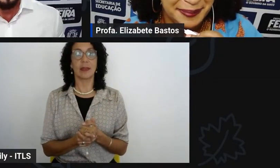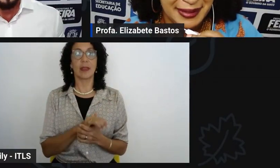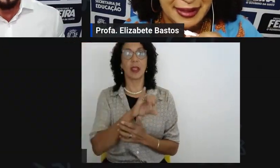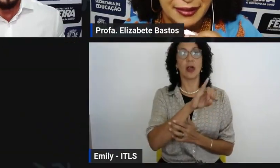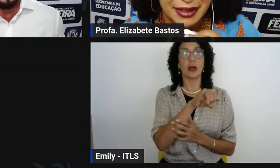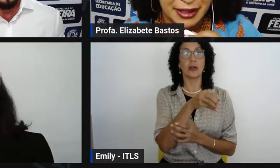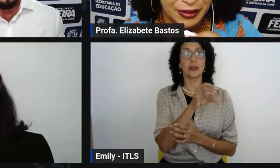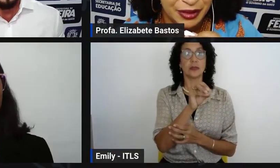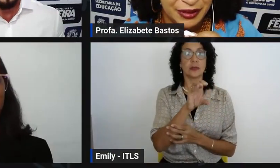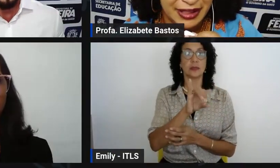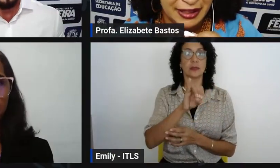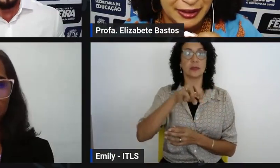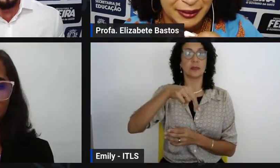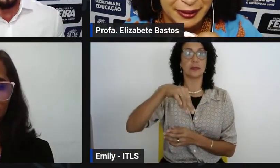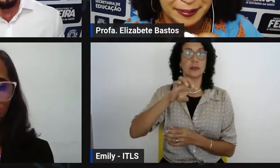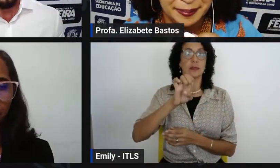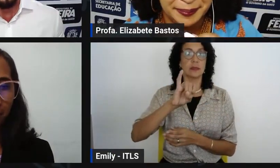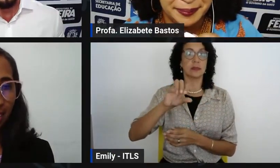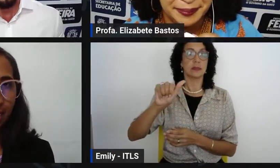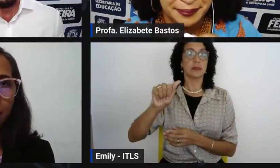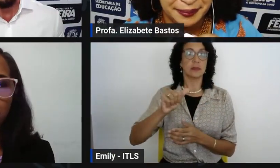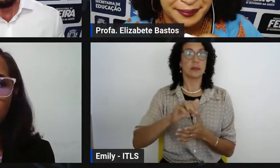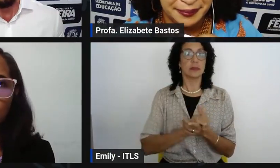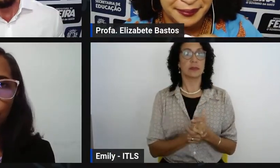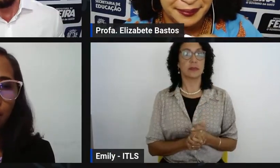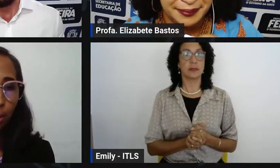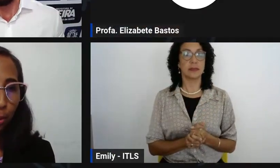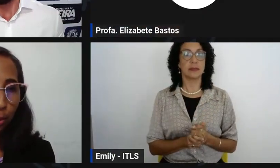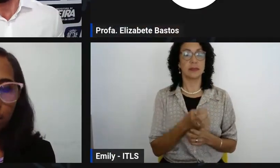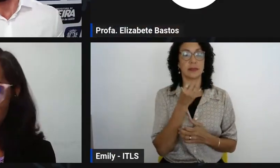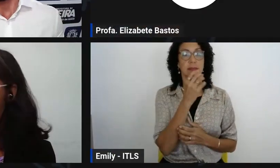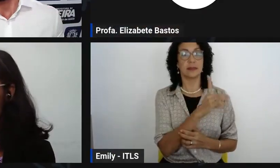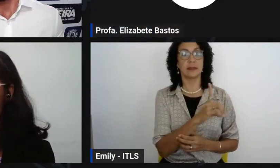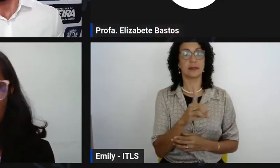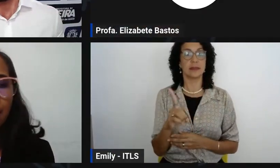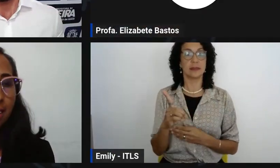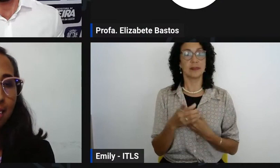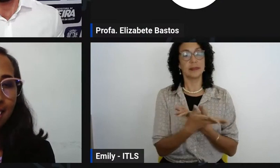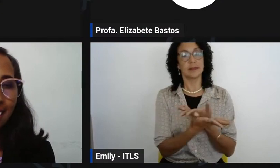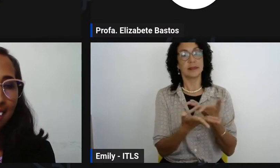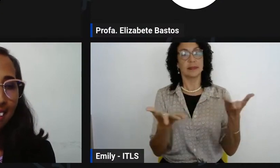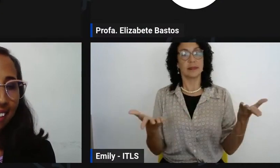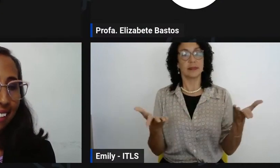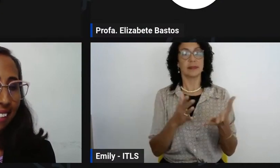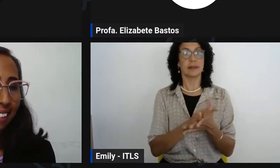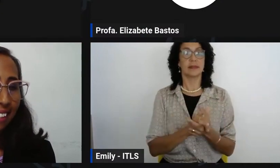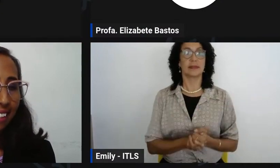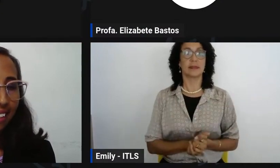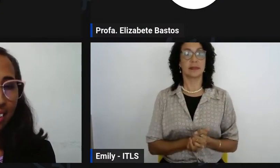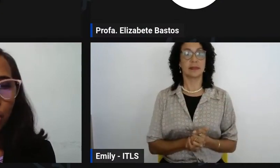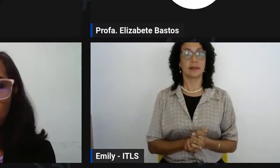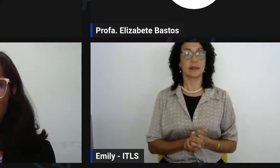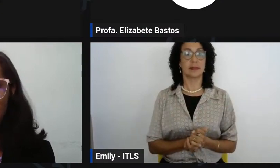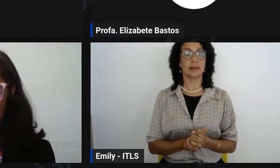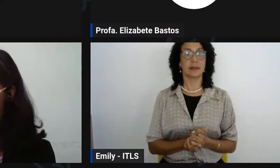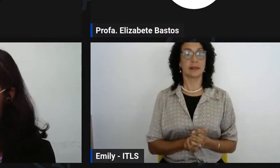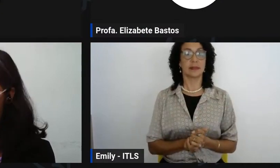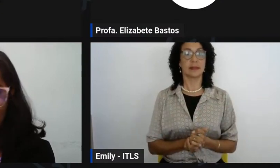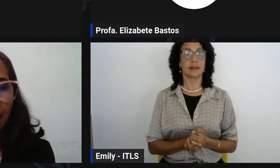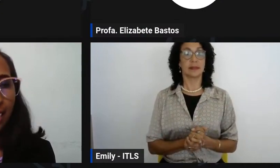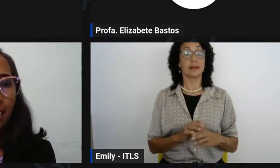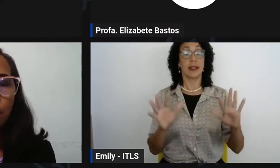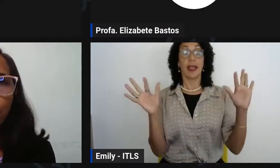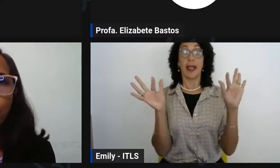vai dar continuidade agora bom dia a todos e todas com muito